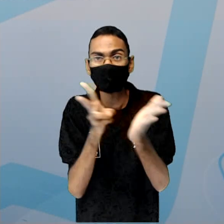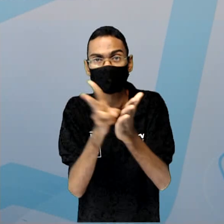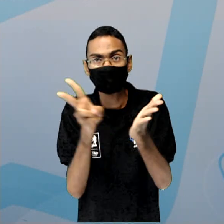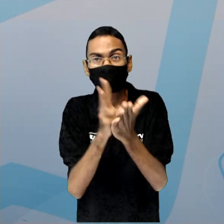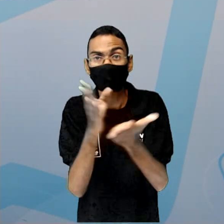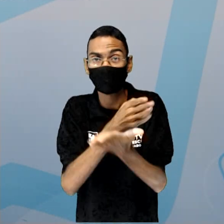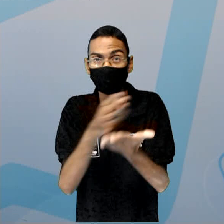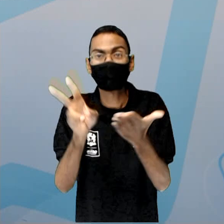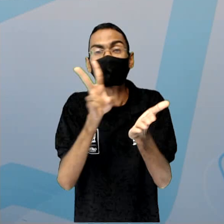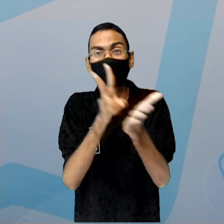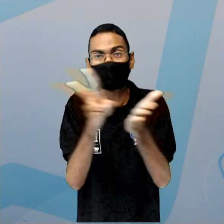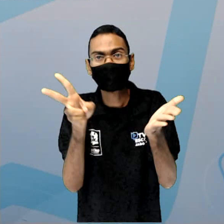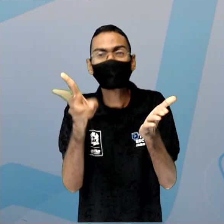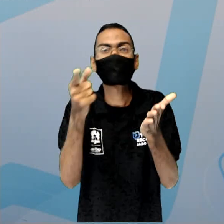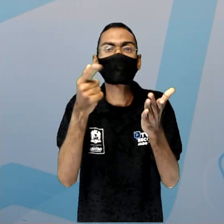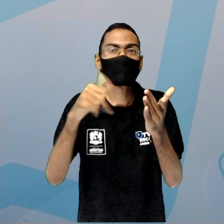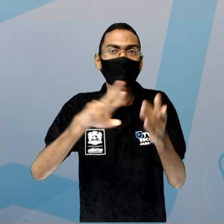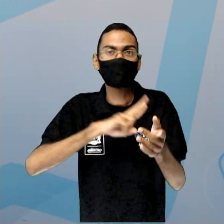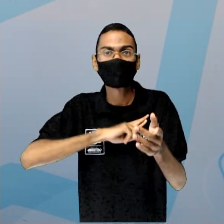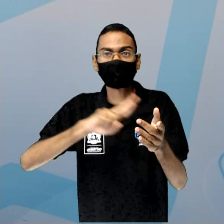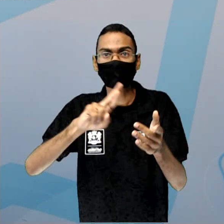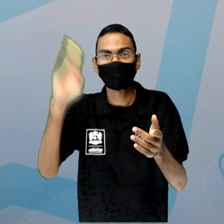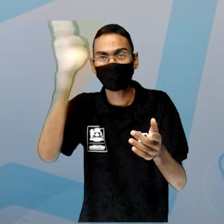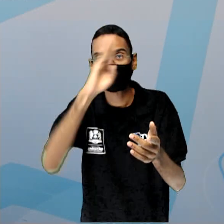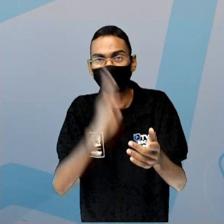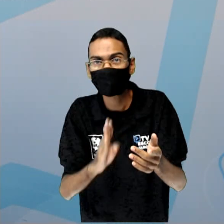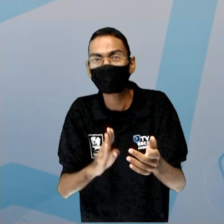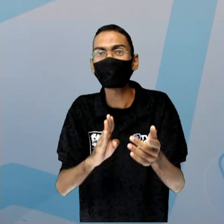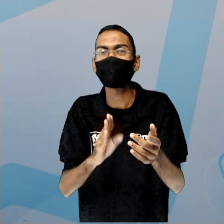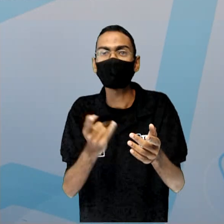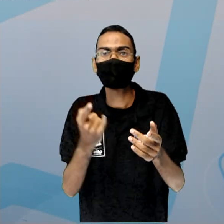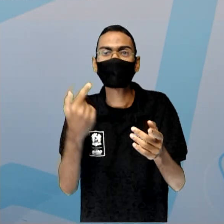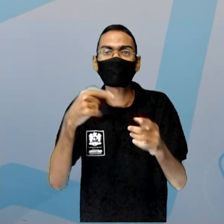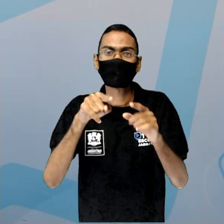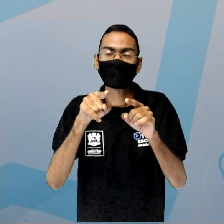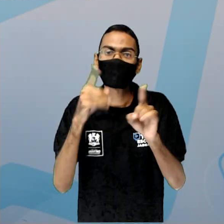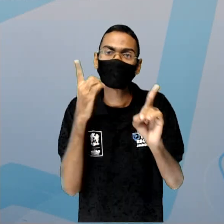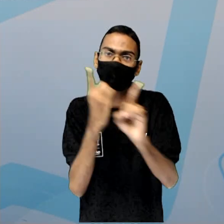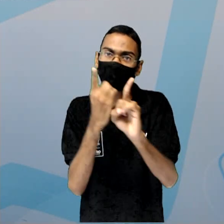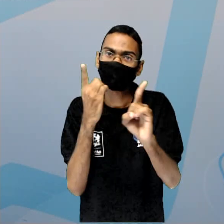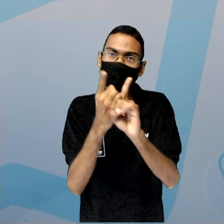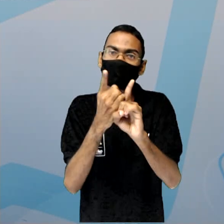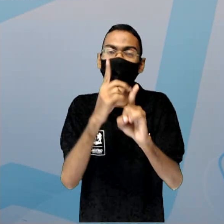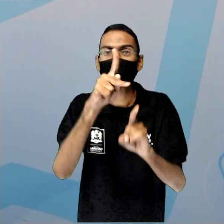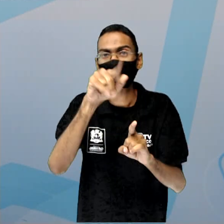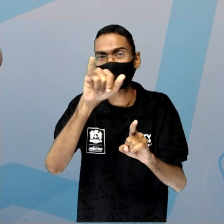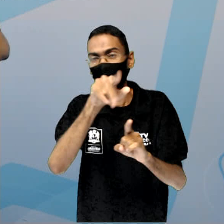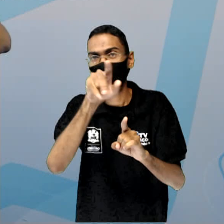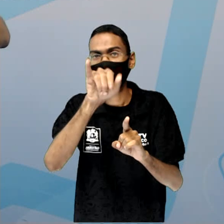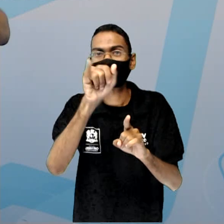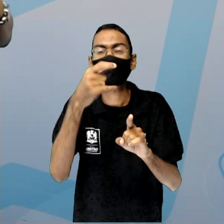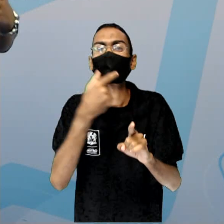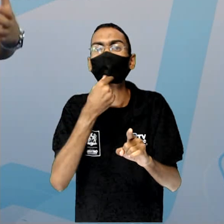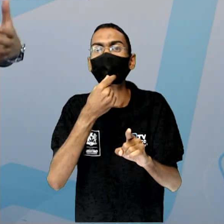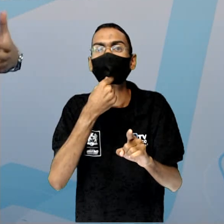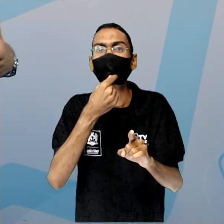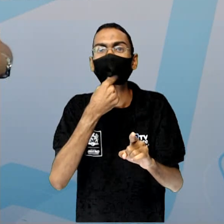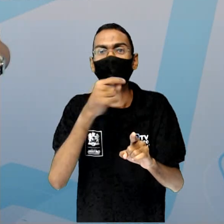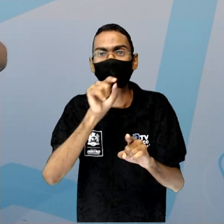é como em toda tribo a gente encontra os pagés, os homens sagrados, os homens que mexem com